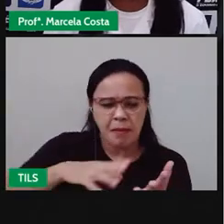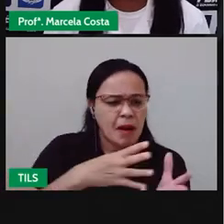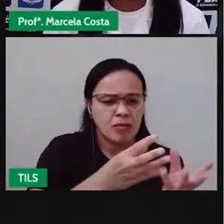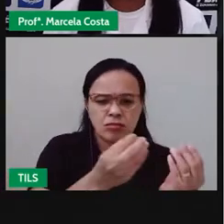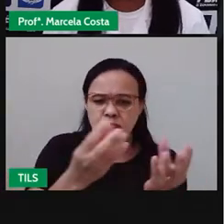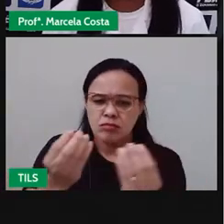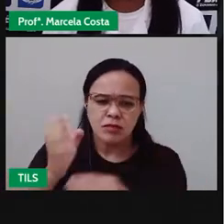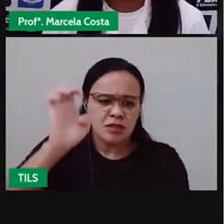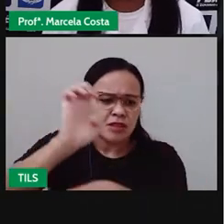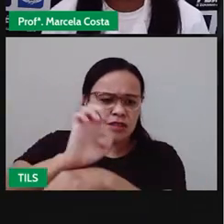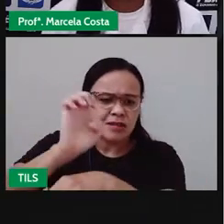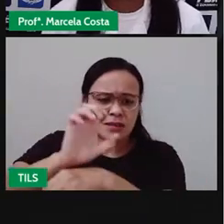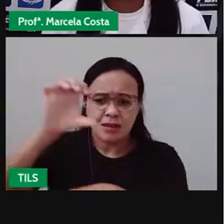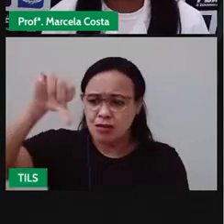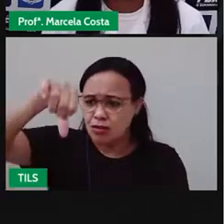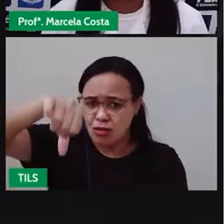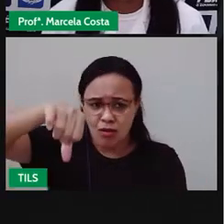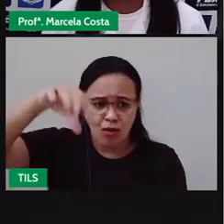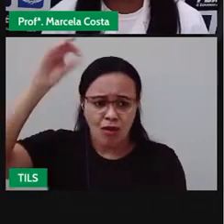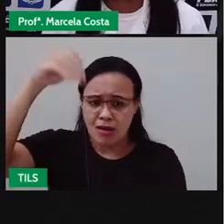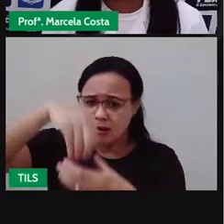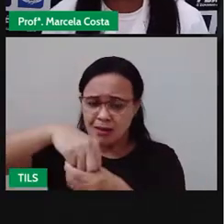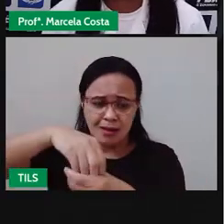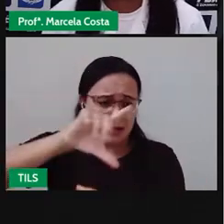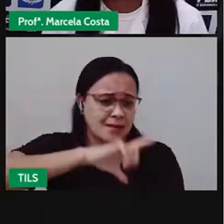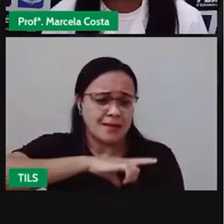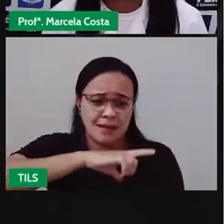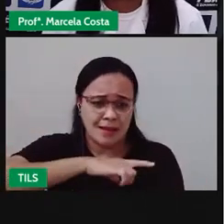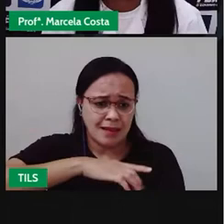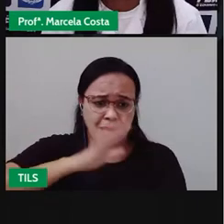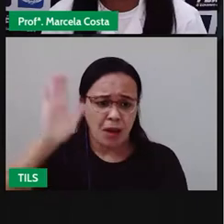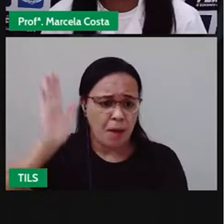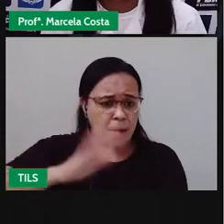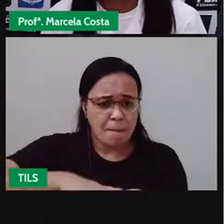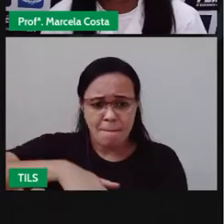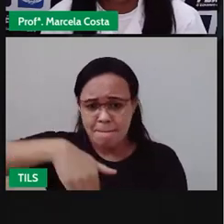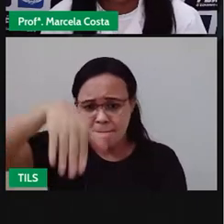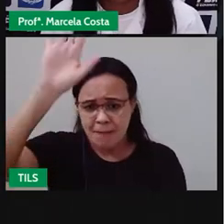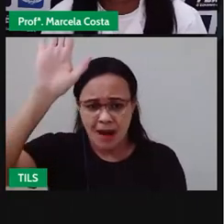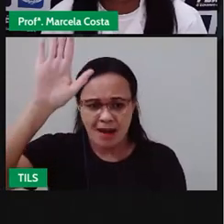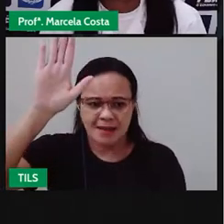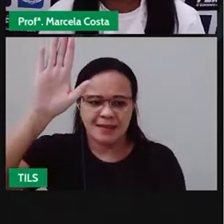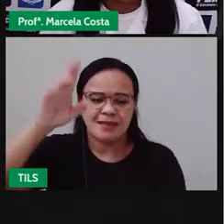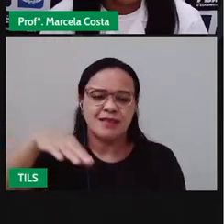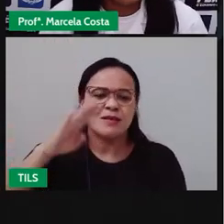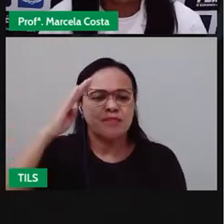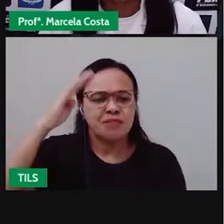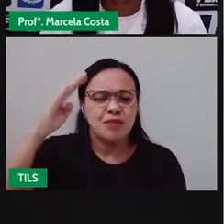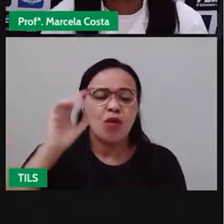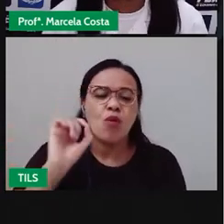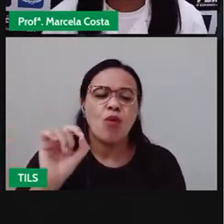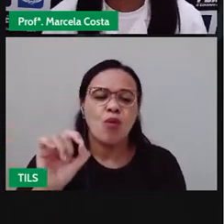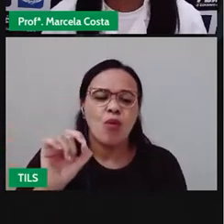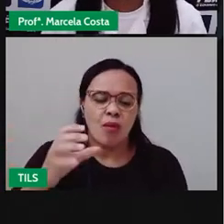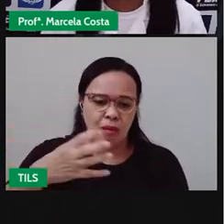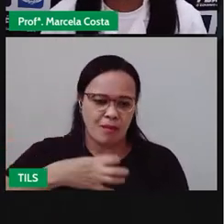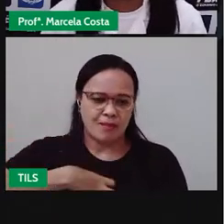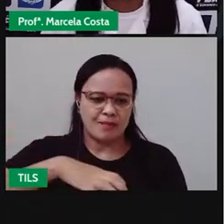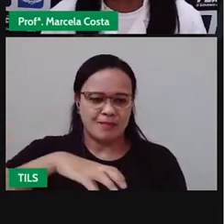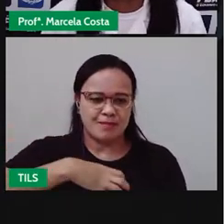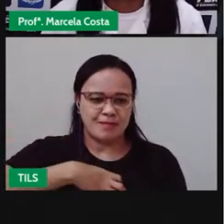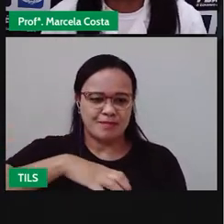E nós estamos aqui no maior estado dessa região, que é a Bahia. Então, vamos lá